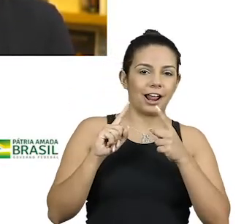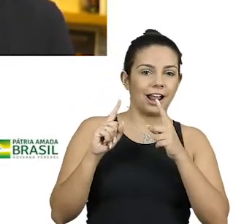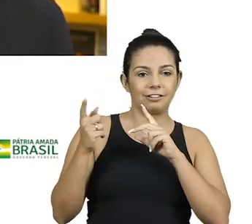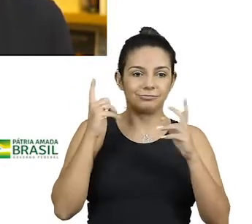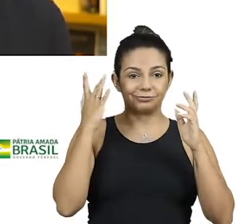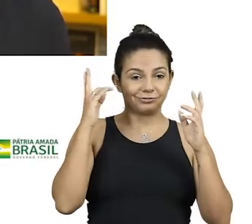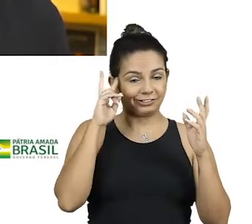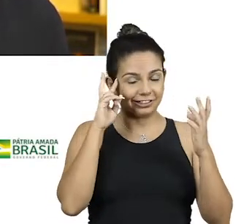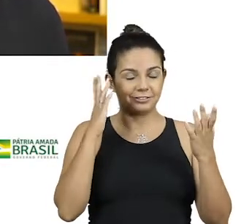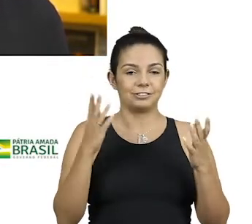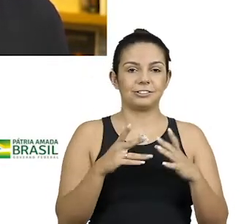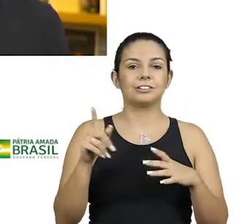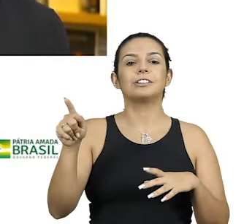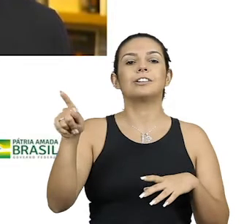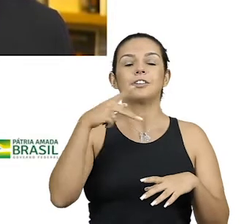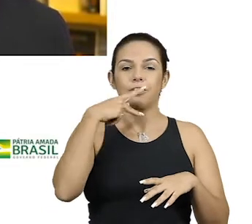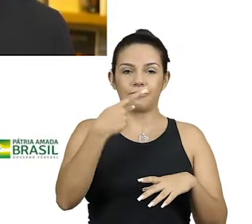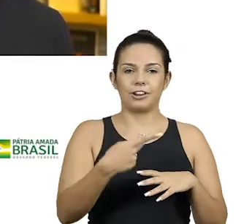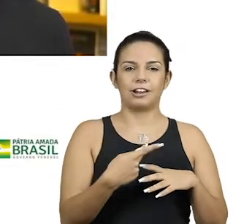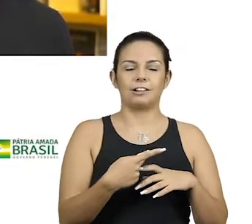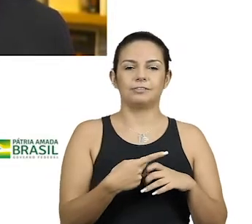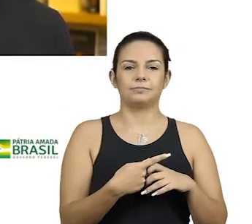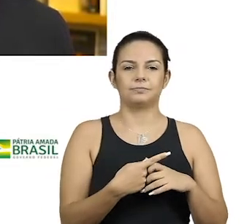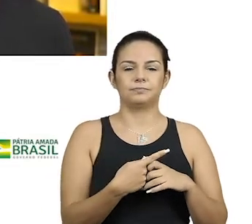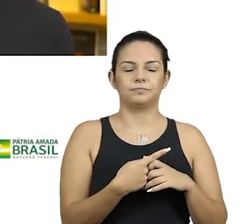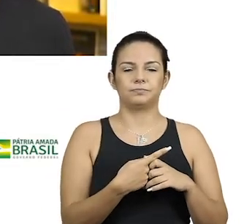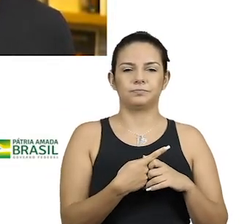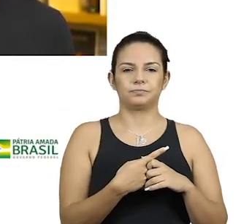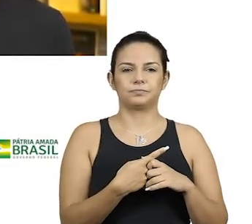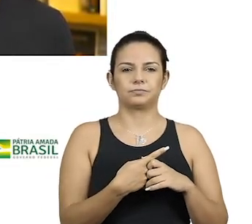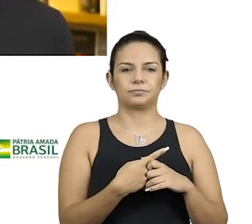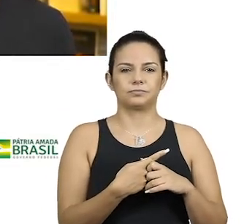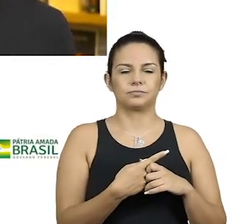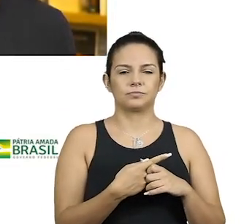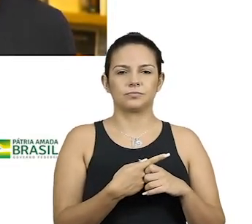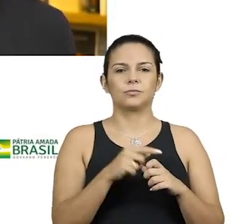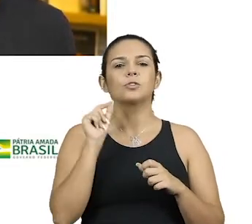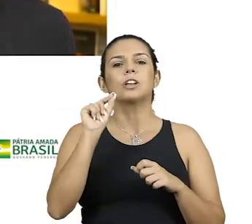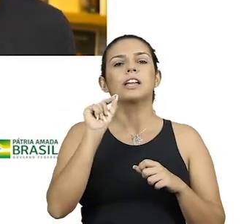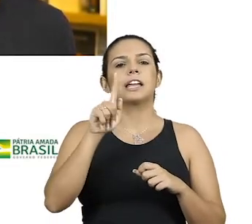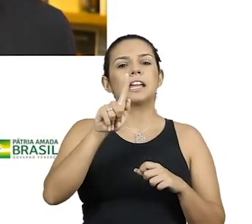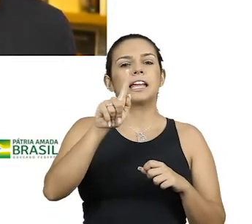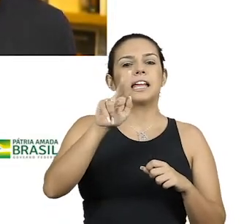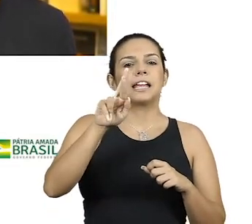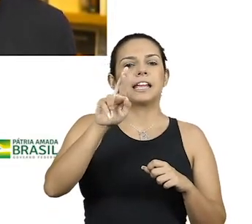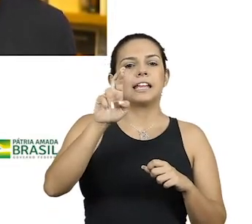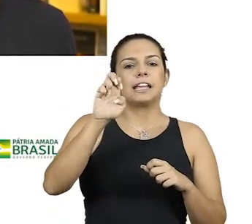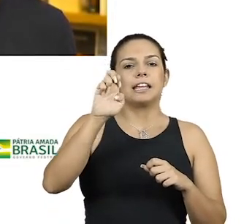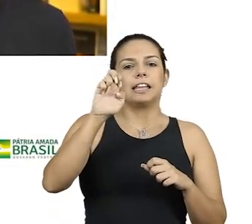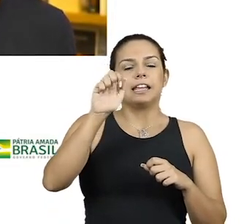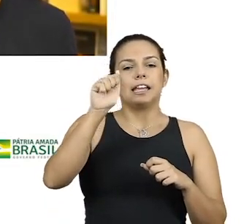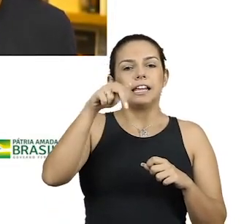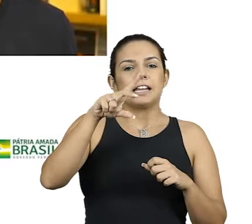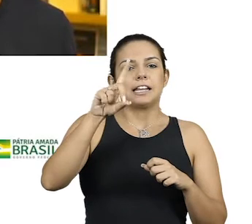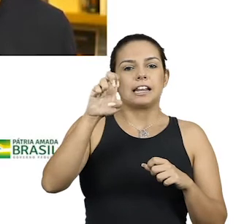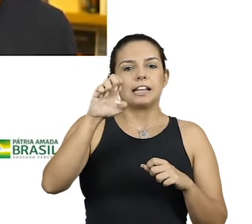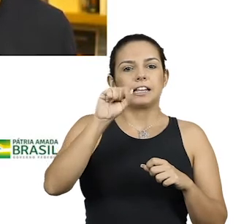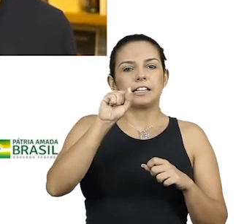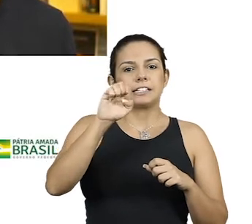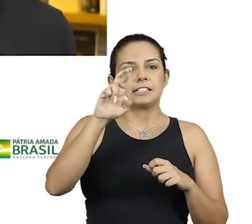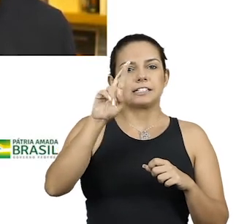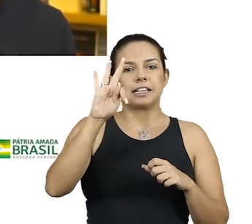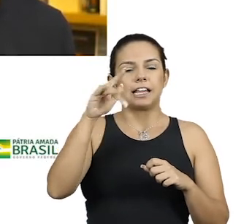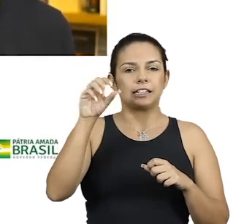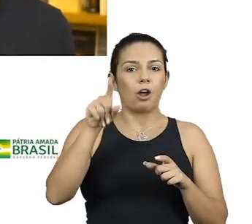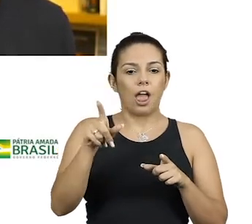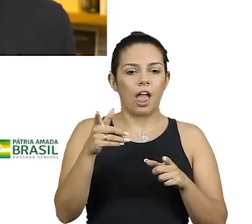disse, mas o que é o Grande Sertão? Ele é muito atual a